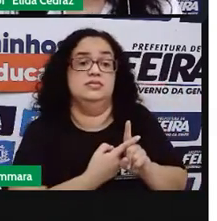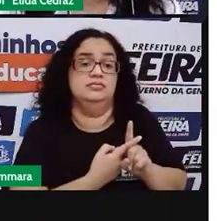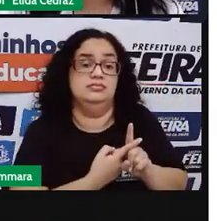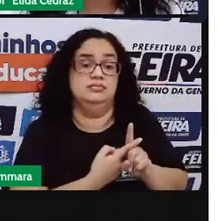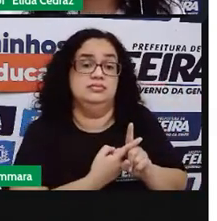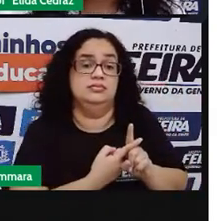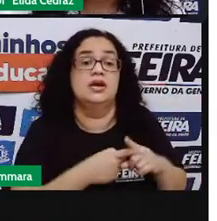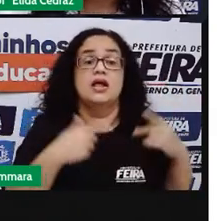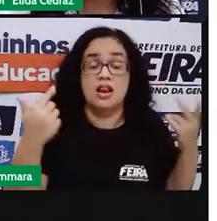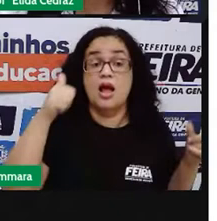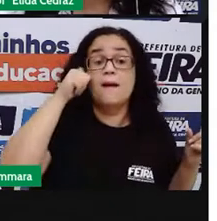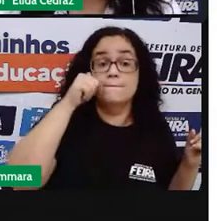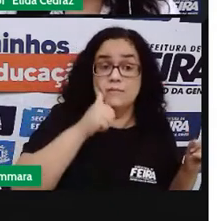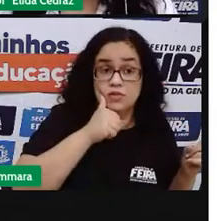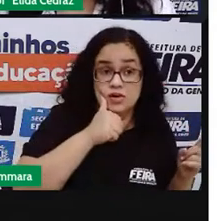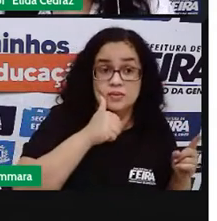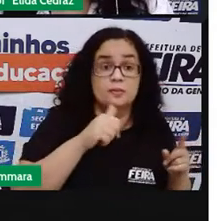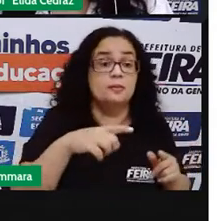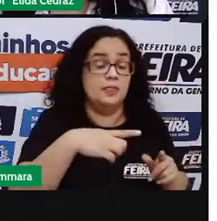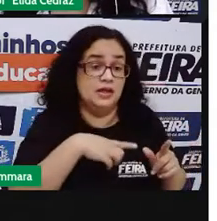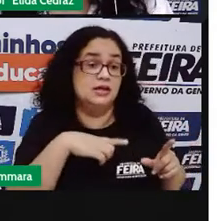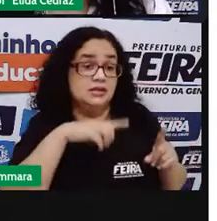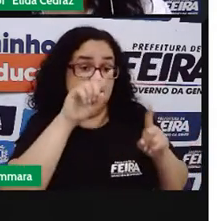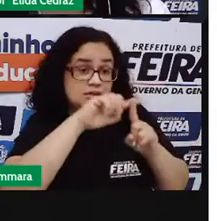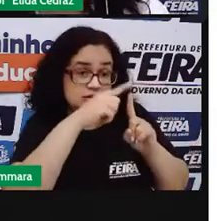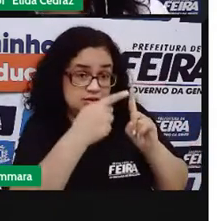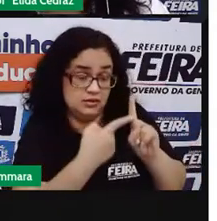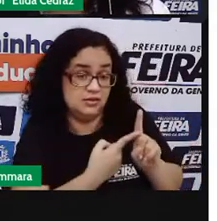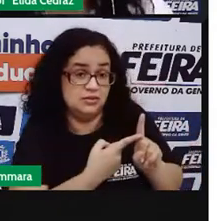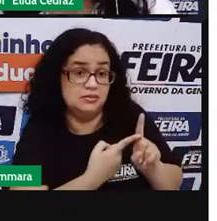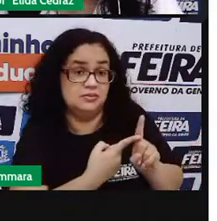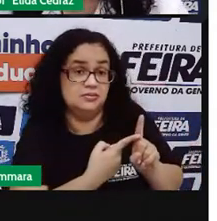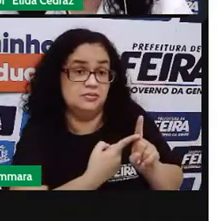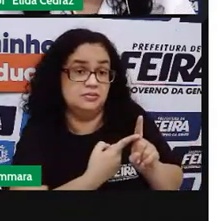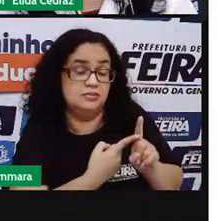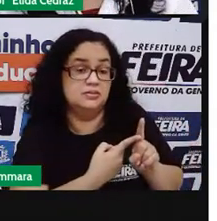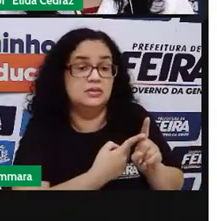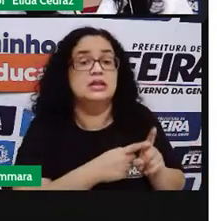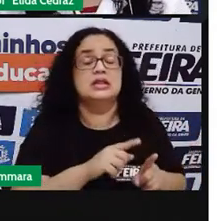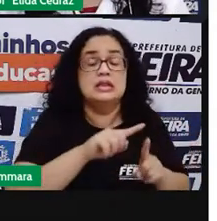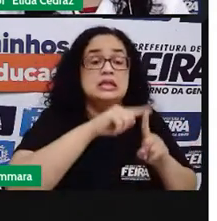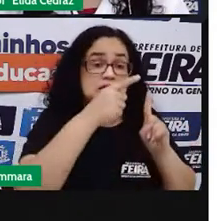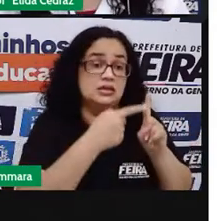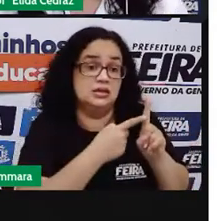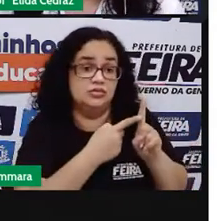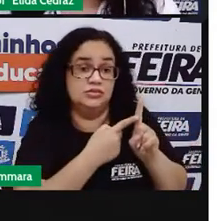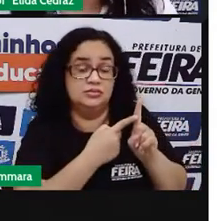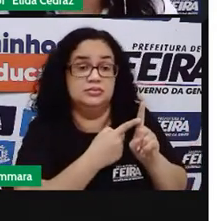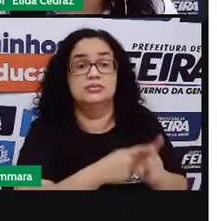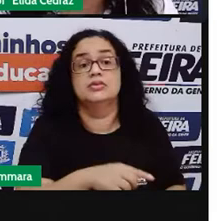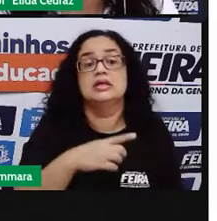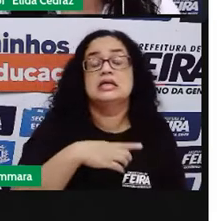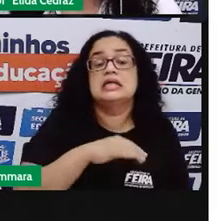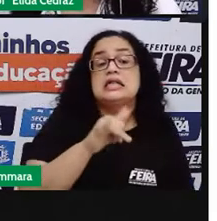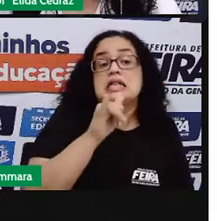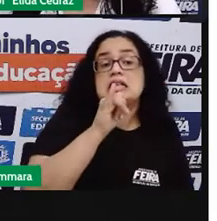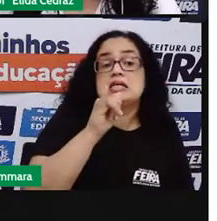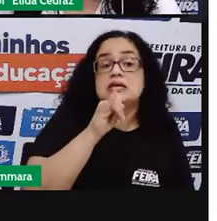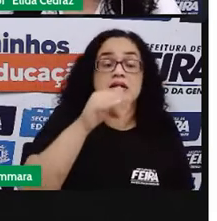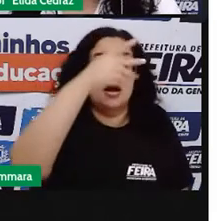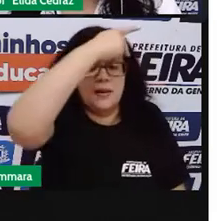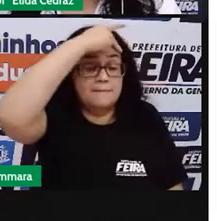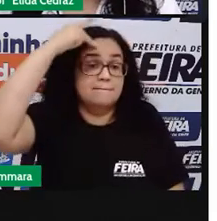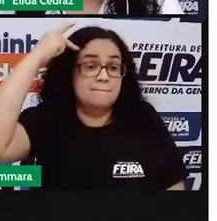As mulheres que estão gestantes, aquelas que estão grávidas. Esse é o público